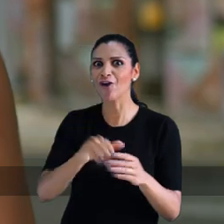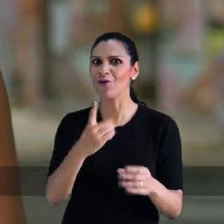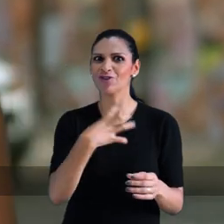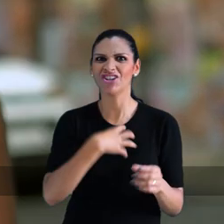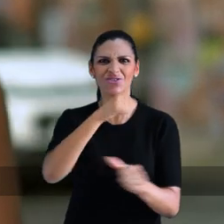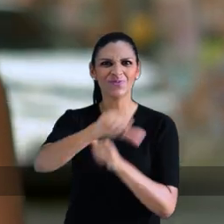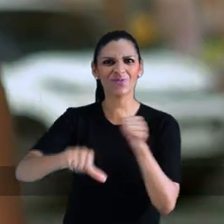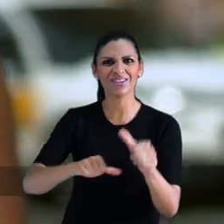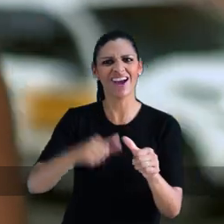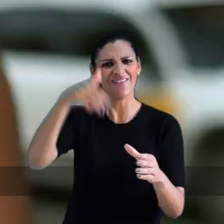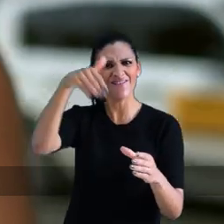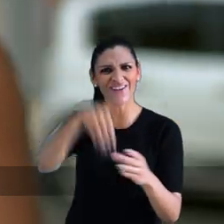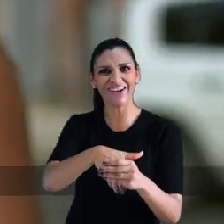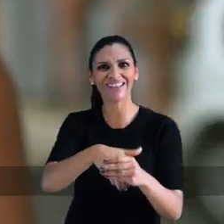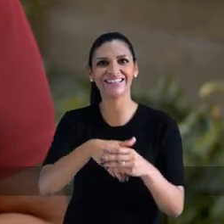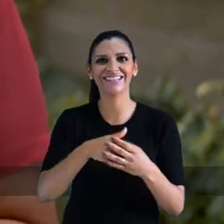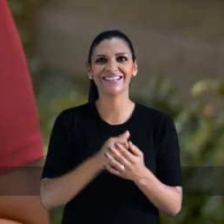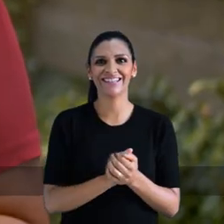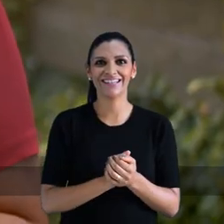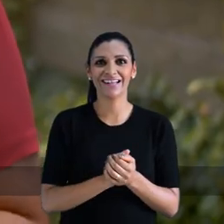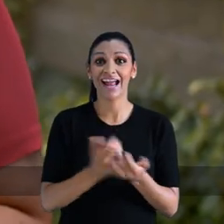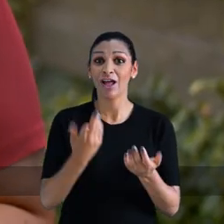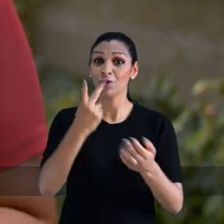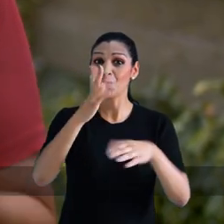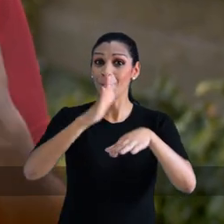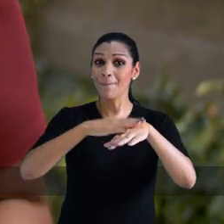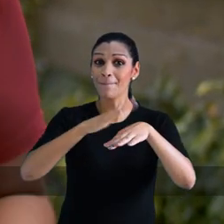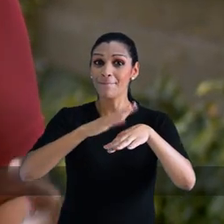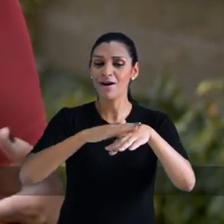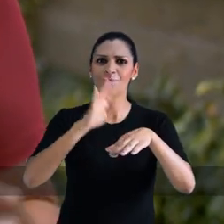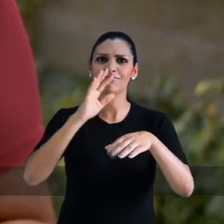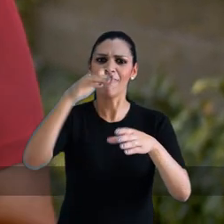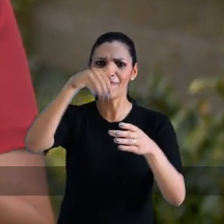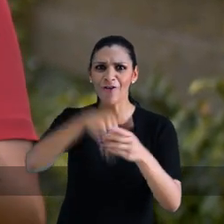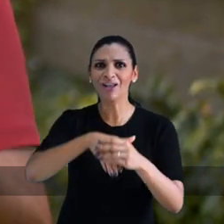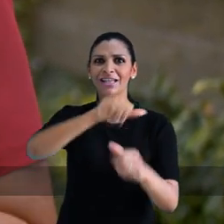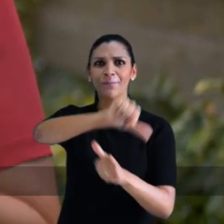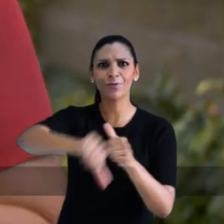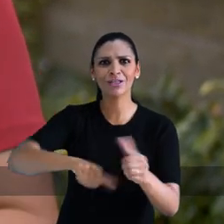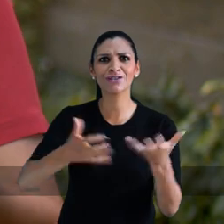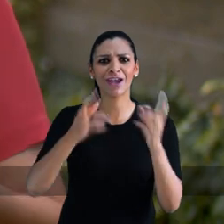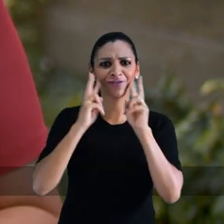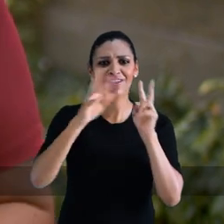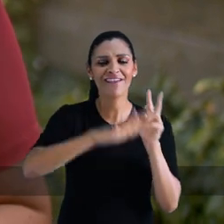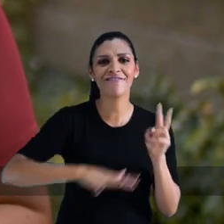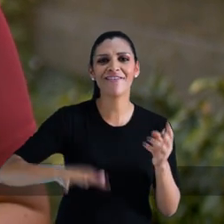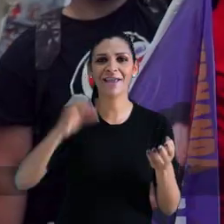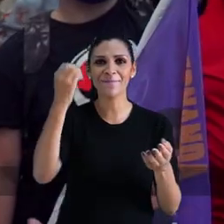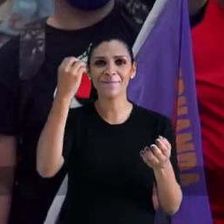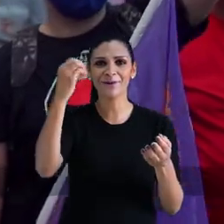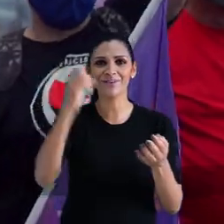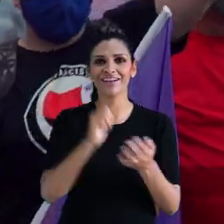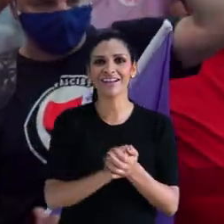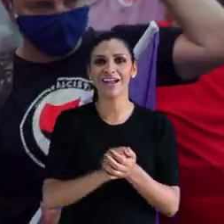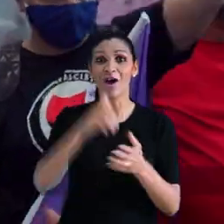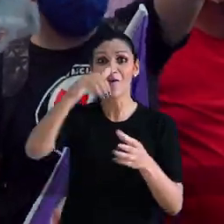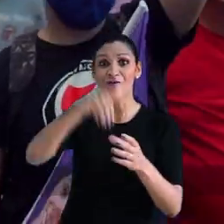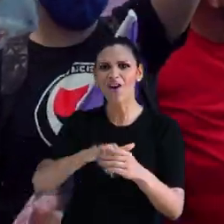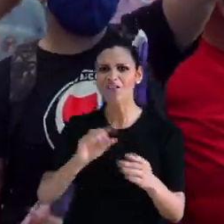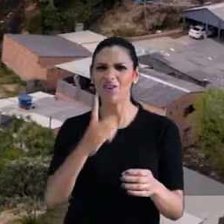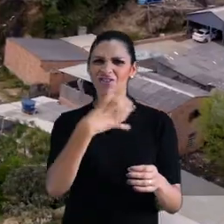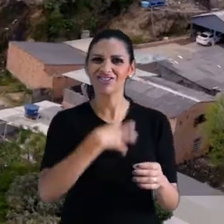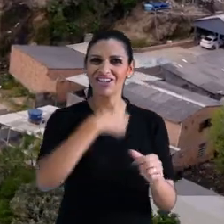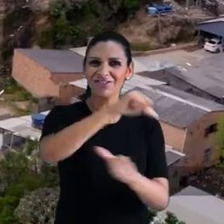arma. Põe o teu voto na mão. Está nas tuas mãos. Vota na mudança que tu queres ver na tua cidade. O voto é tua única